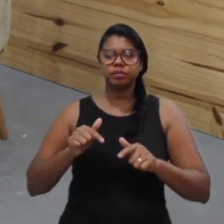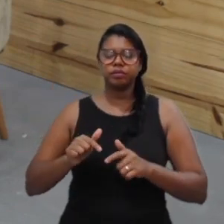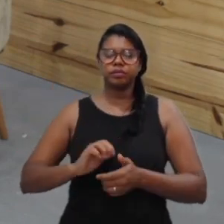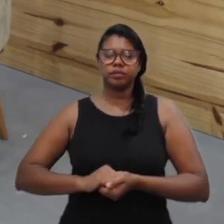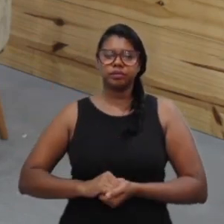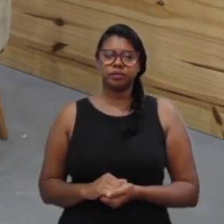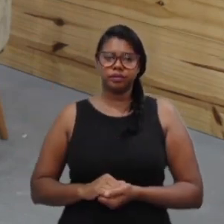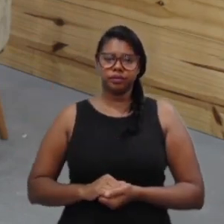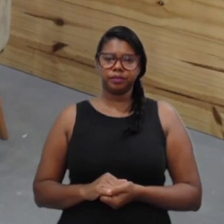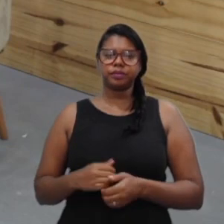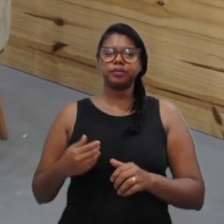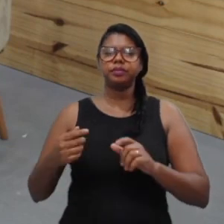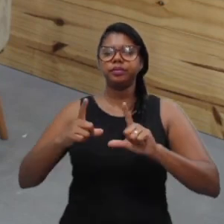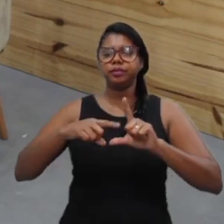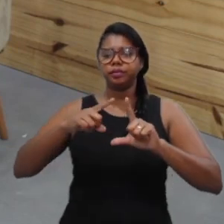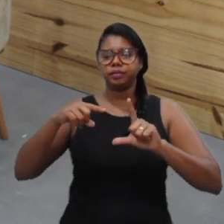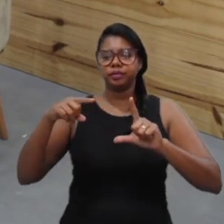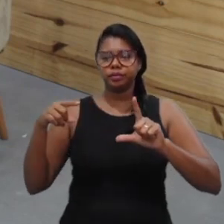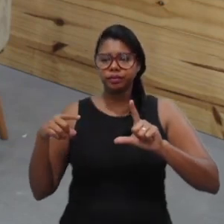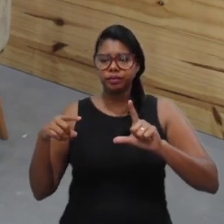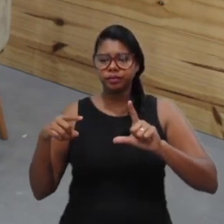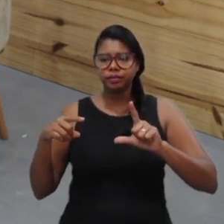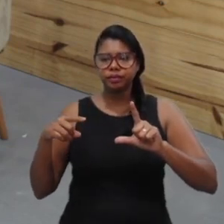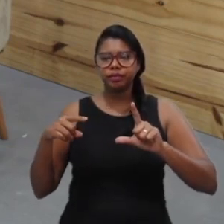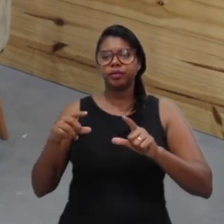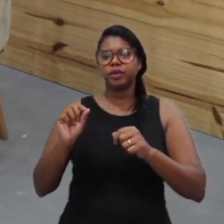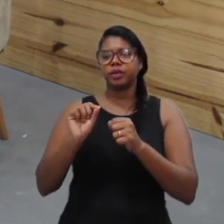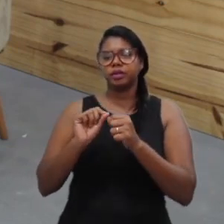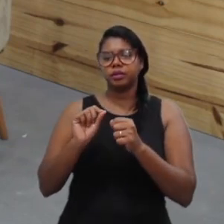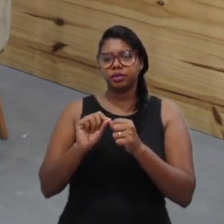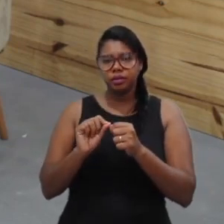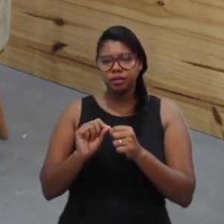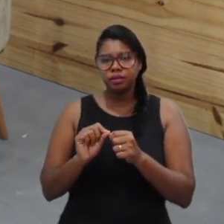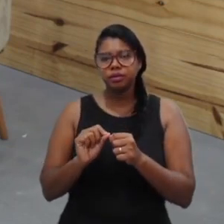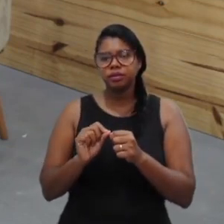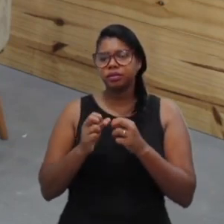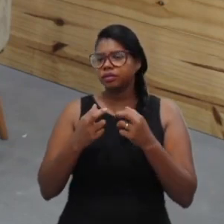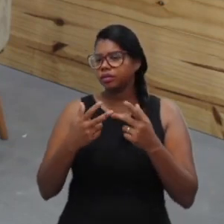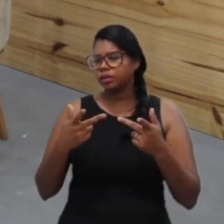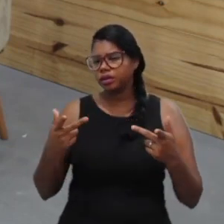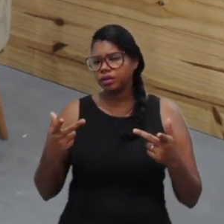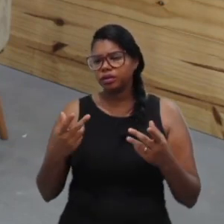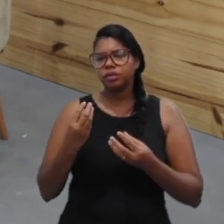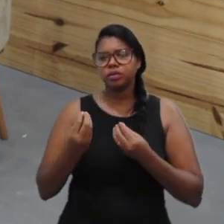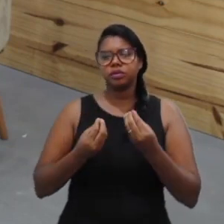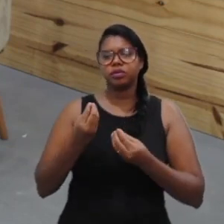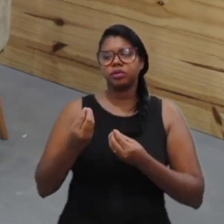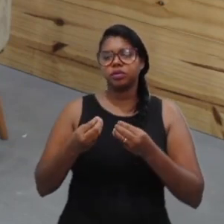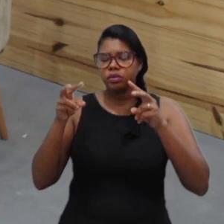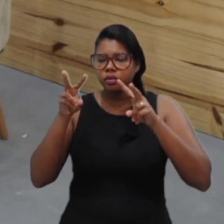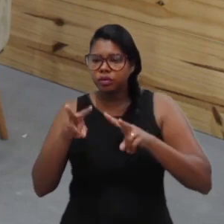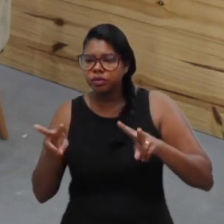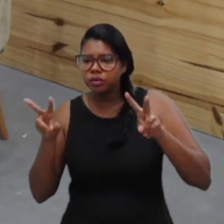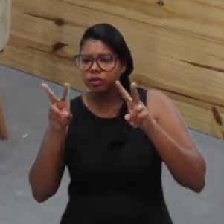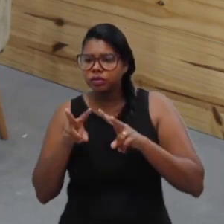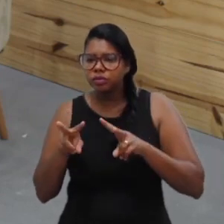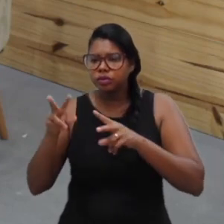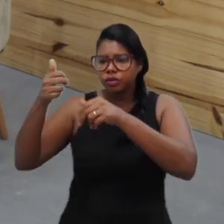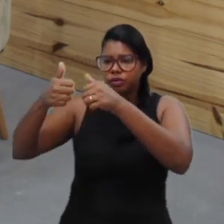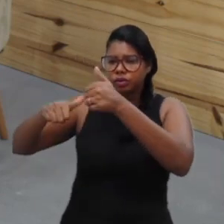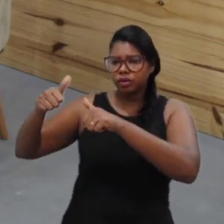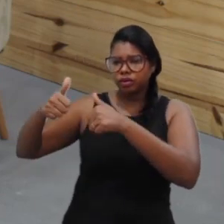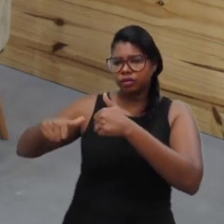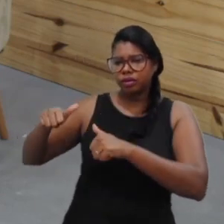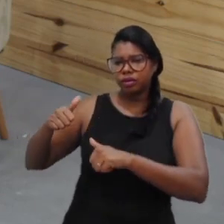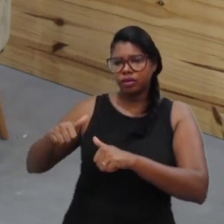baseado nesses processos que são feitas auditorias, são feitas vistorias, para se está